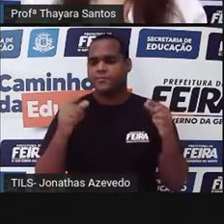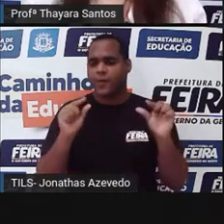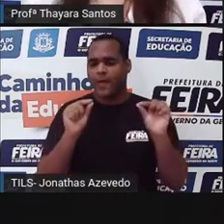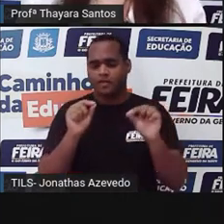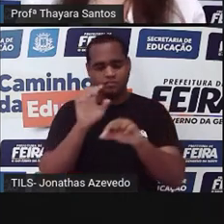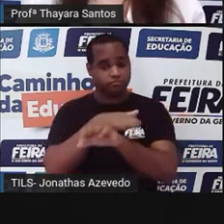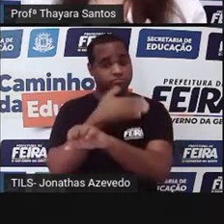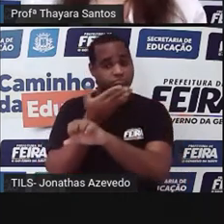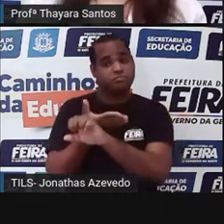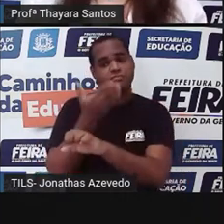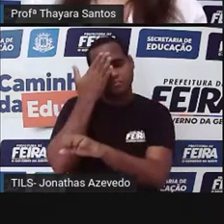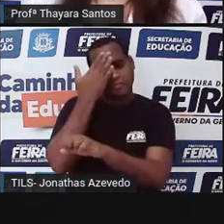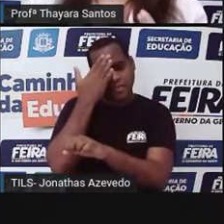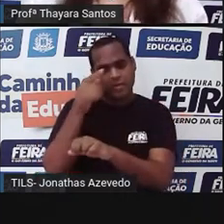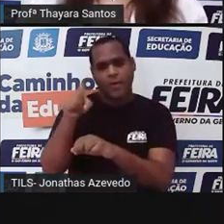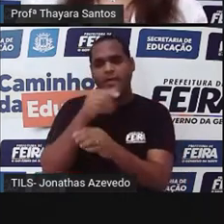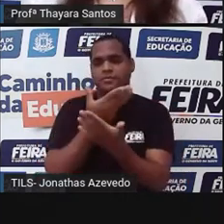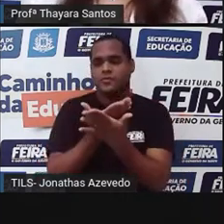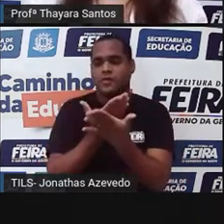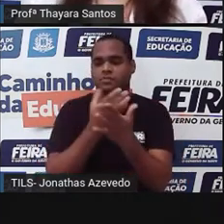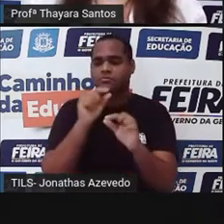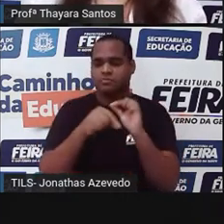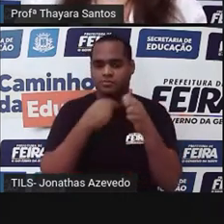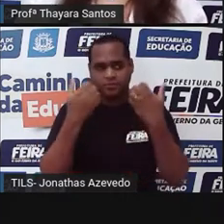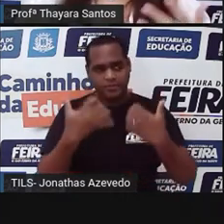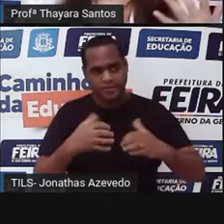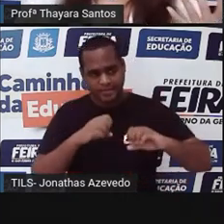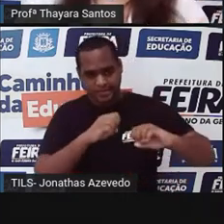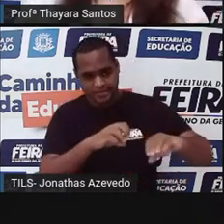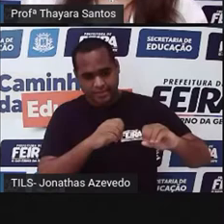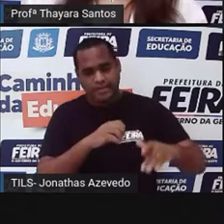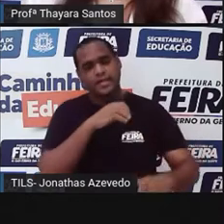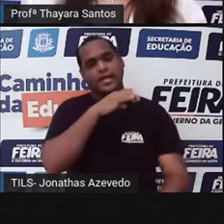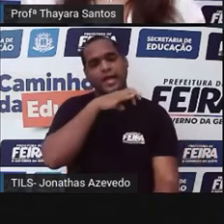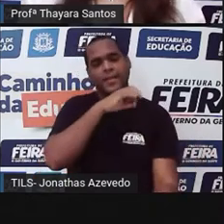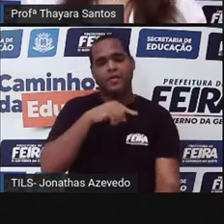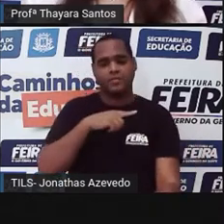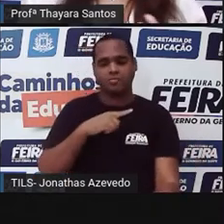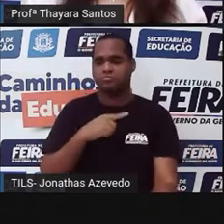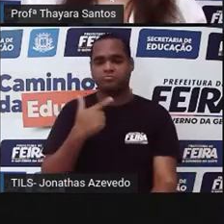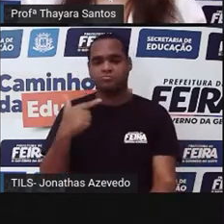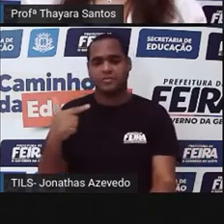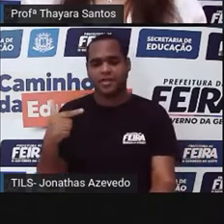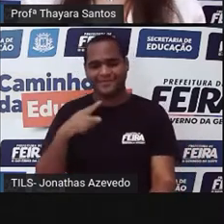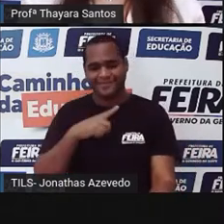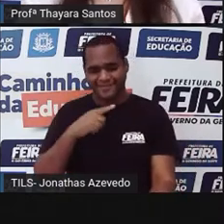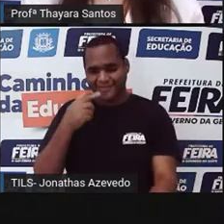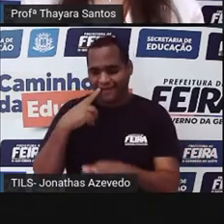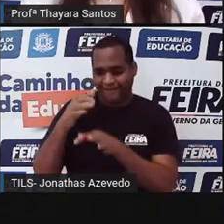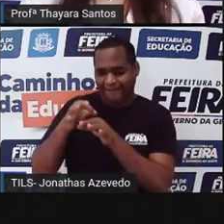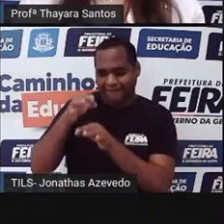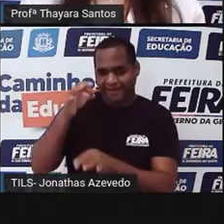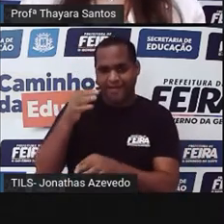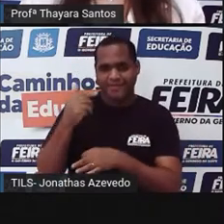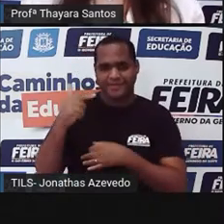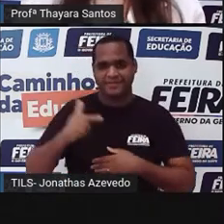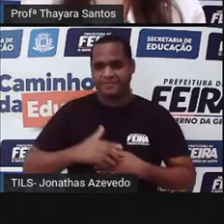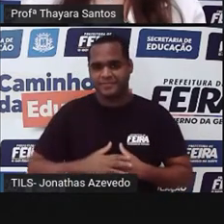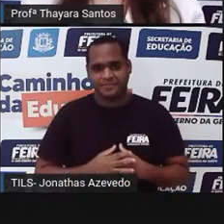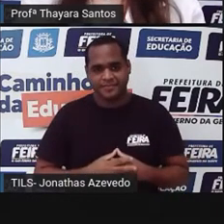aqui a gente só tem estudado nas nossas aulas os animais que não têm coluna vertebral, que são os animais invertebrados.